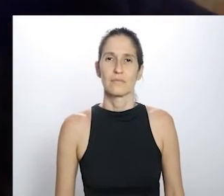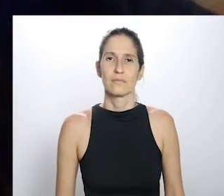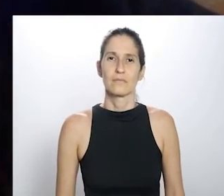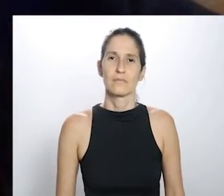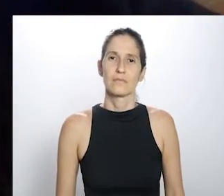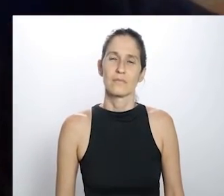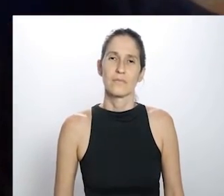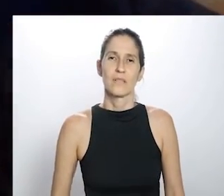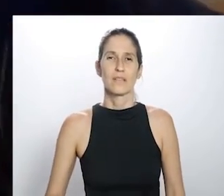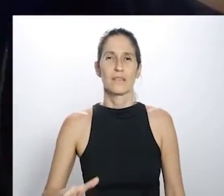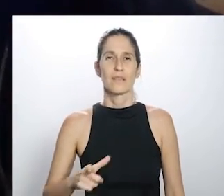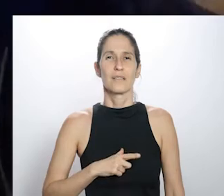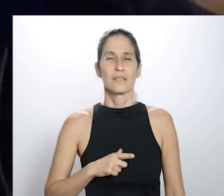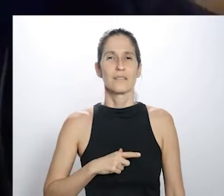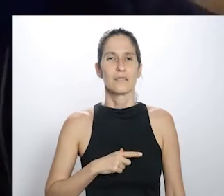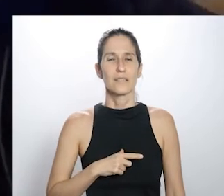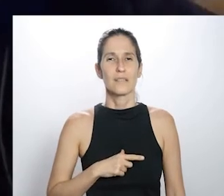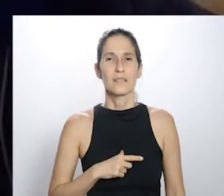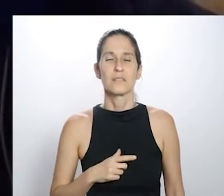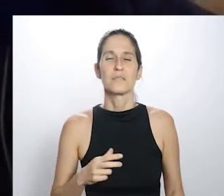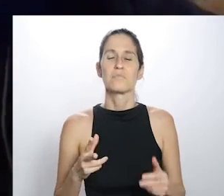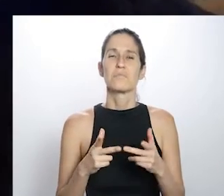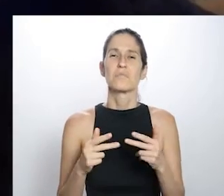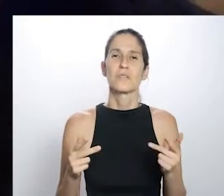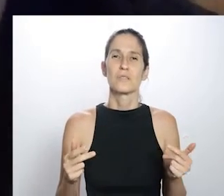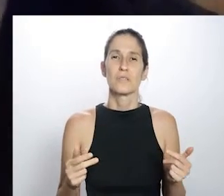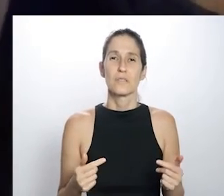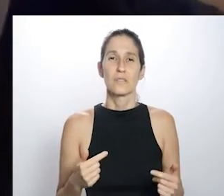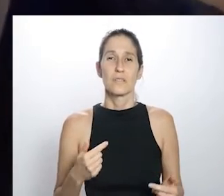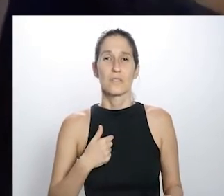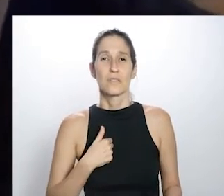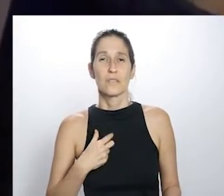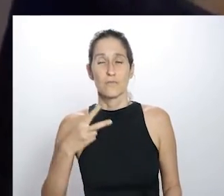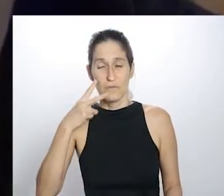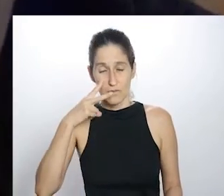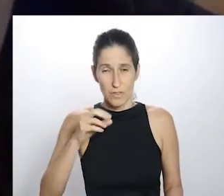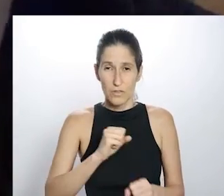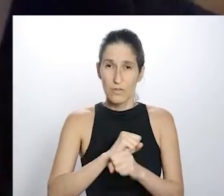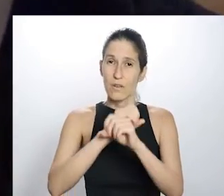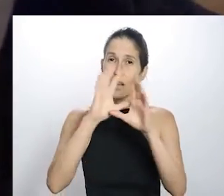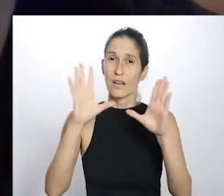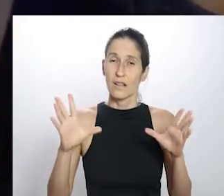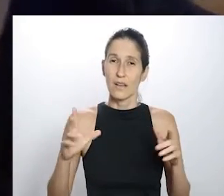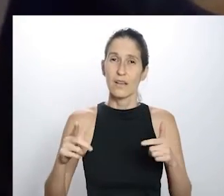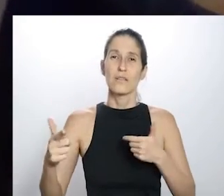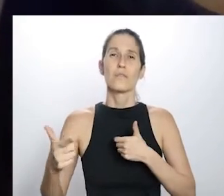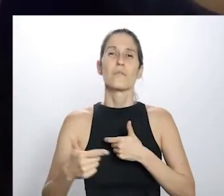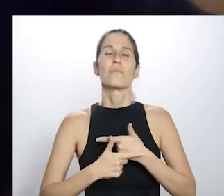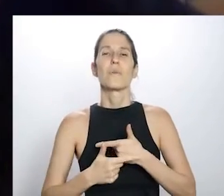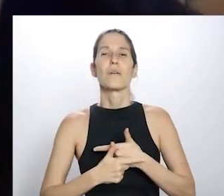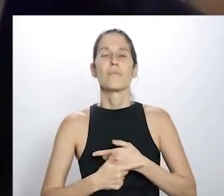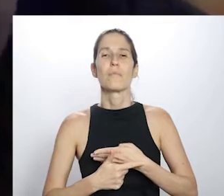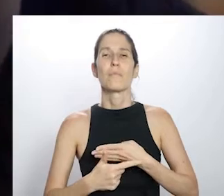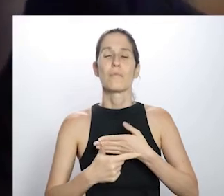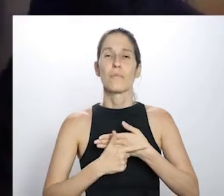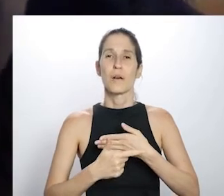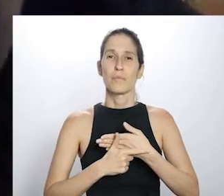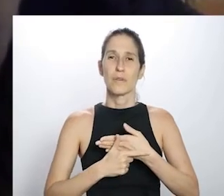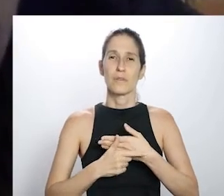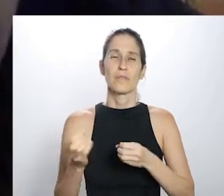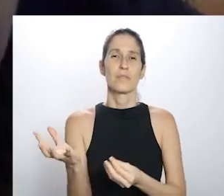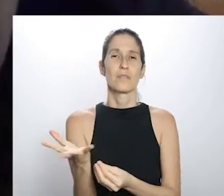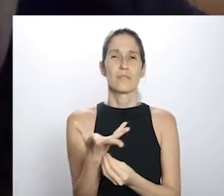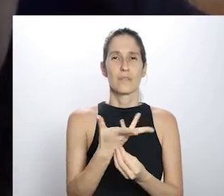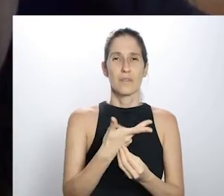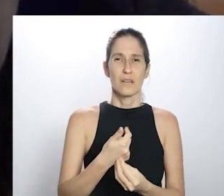Acho que tem uma coisa que para mim fica muito claro, como o papel da arte,